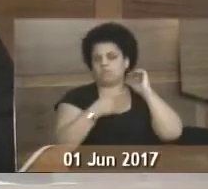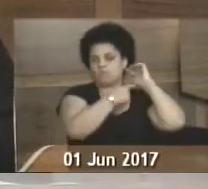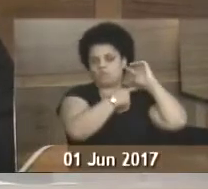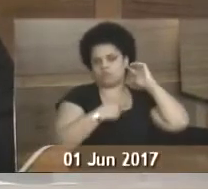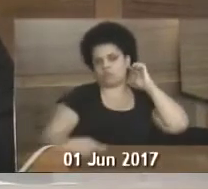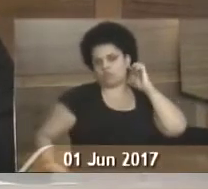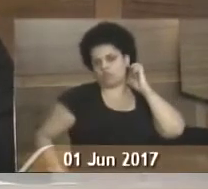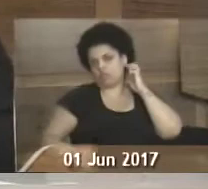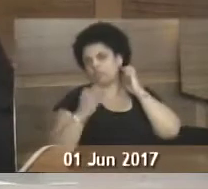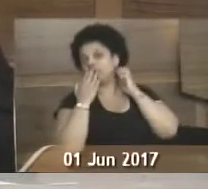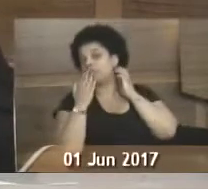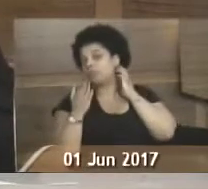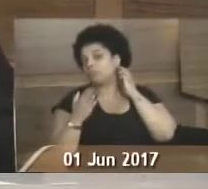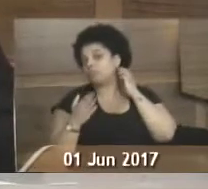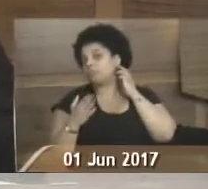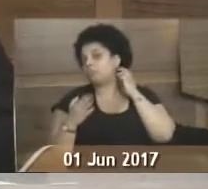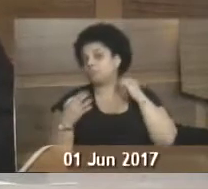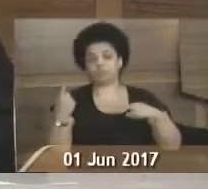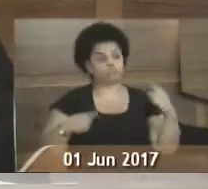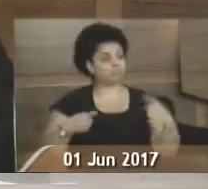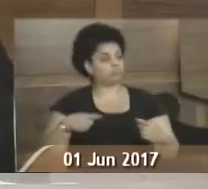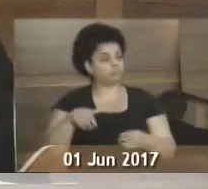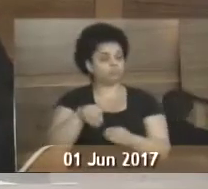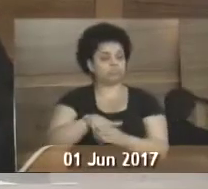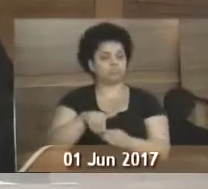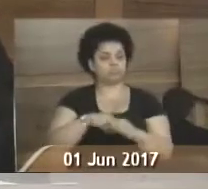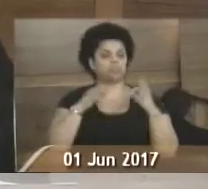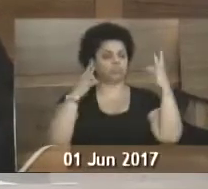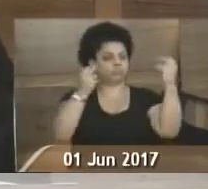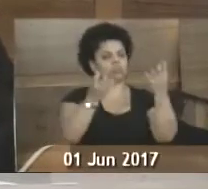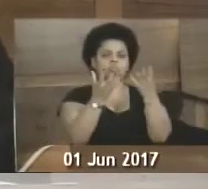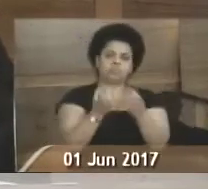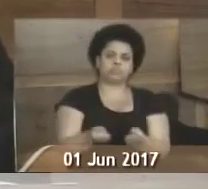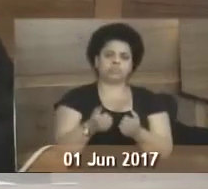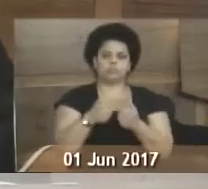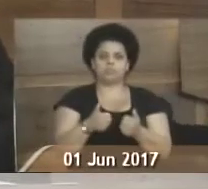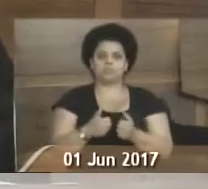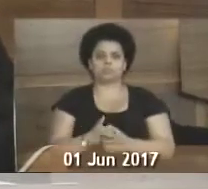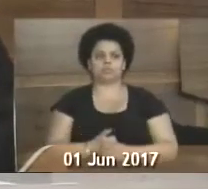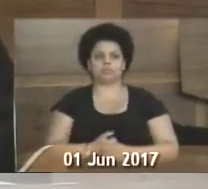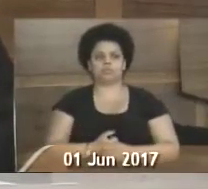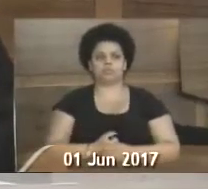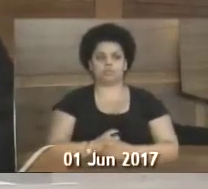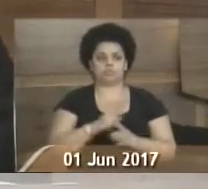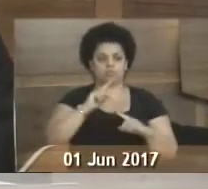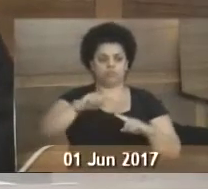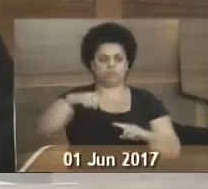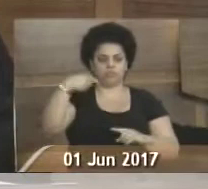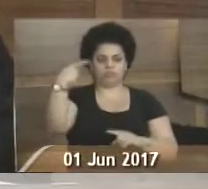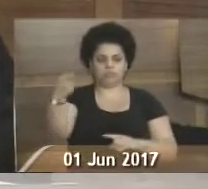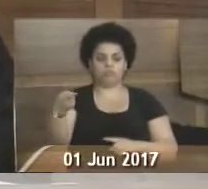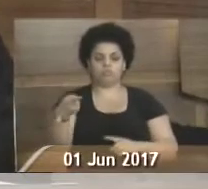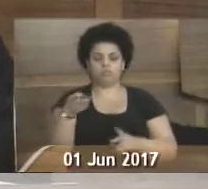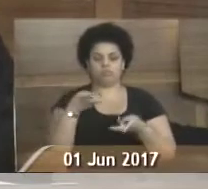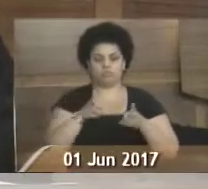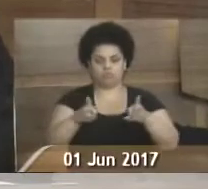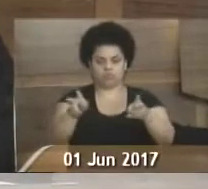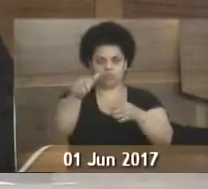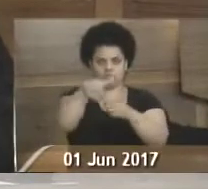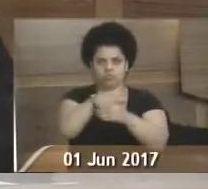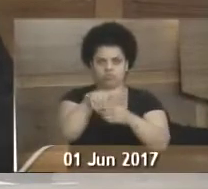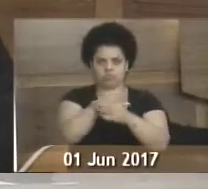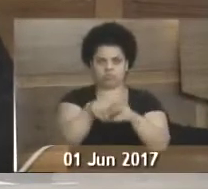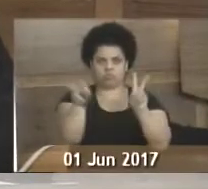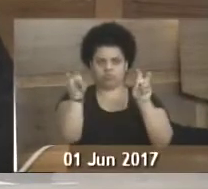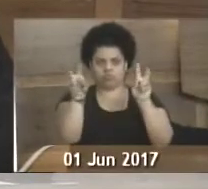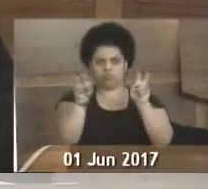colocou o pedido de vista em votação, tendo sido aprovado de forma unânime de votos. Em seguida, prosseguiu-se a votação